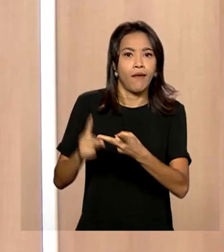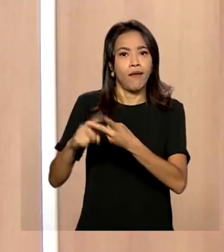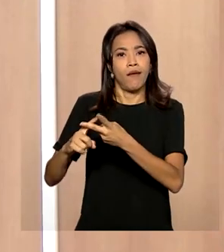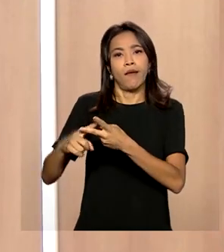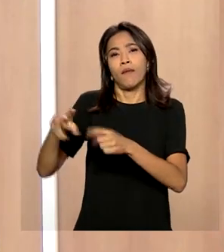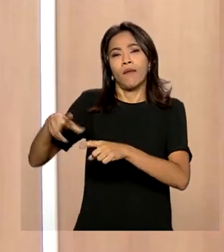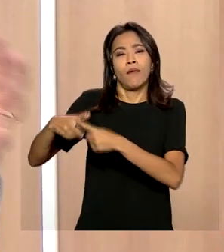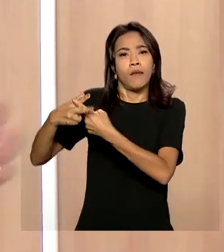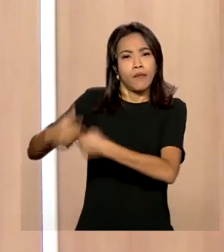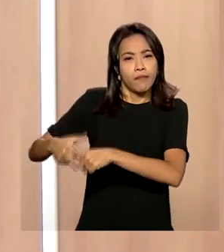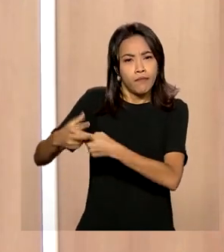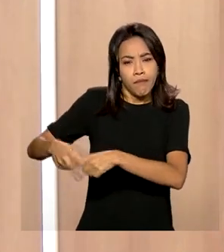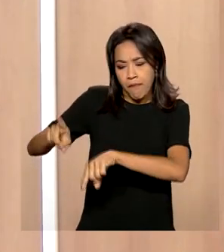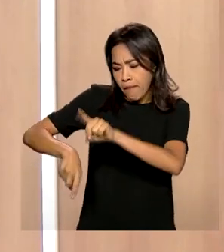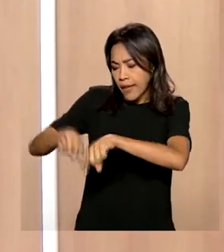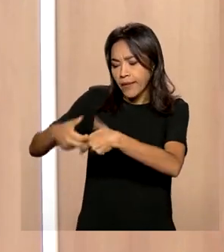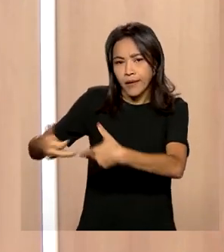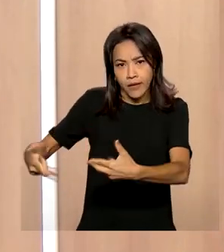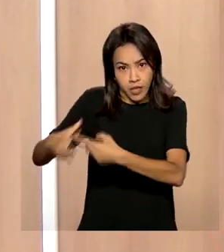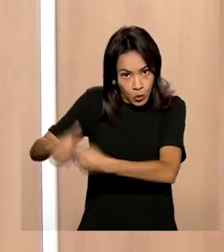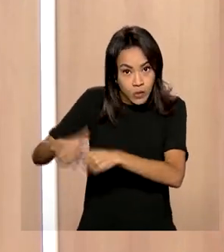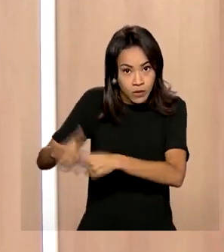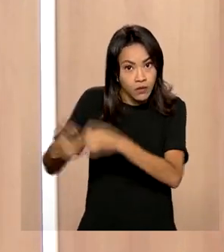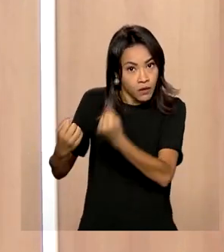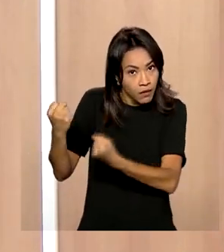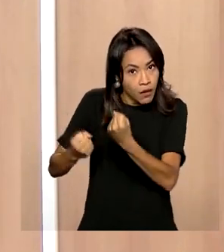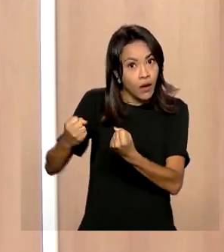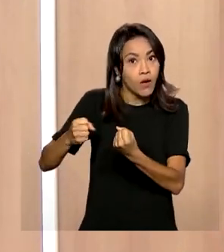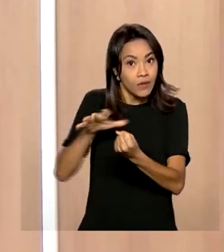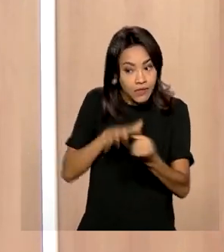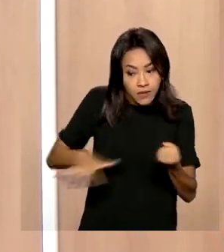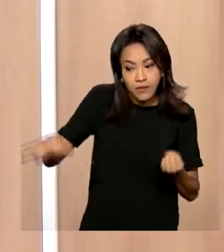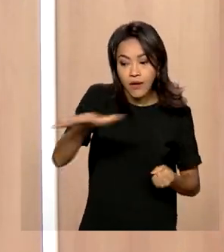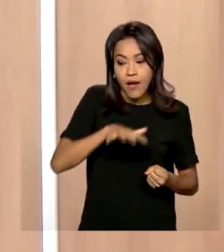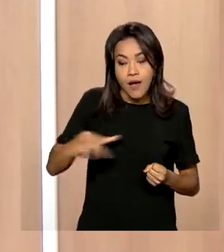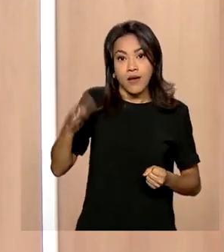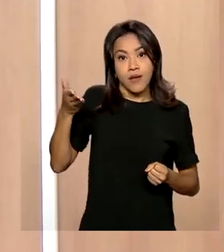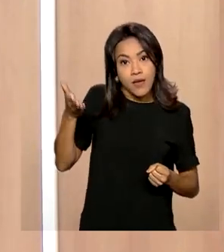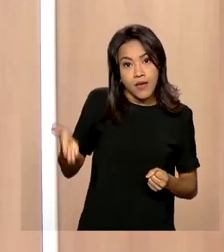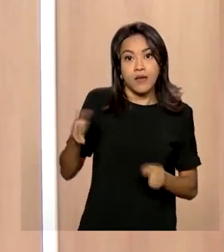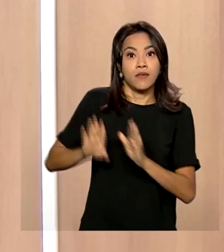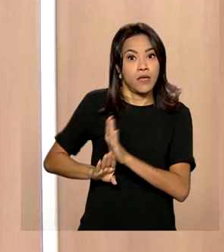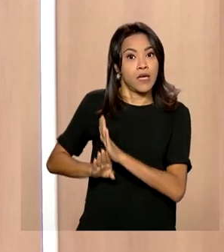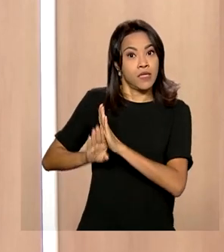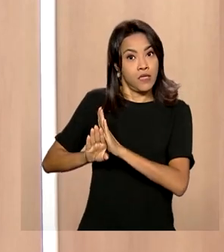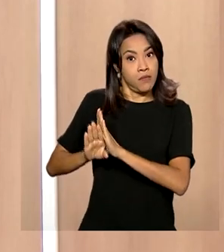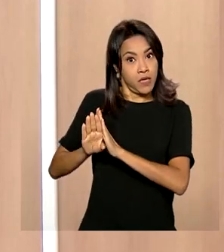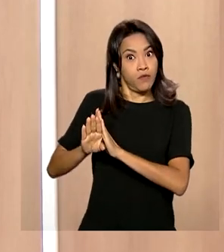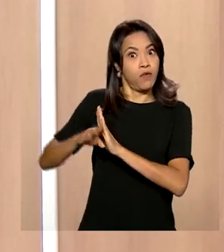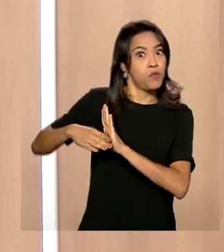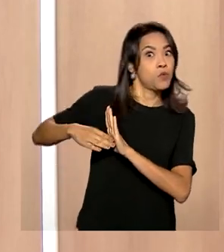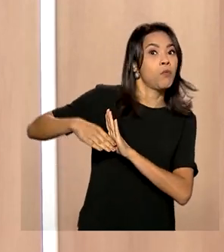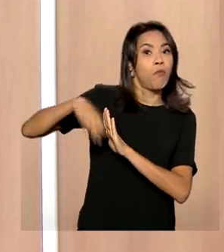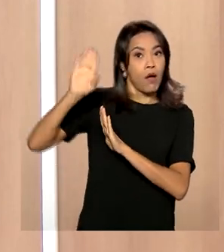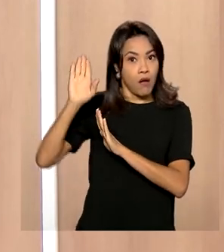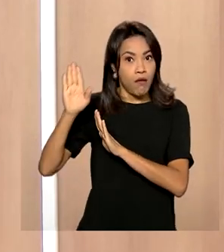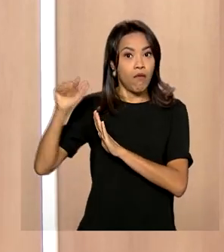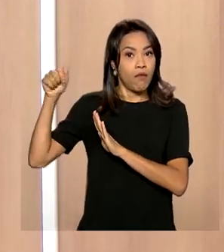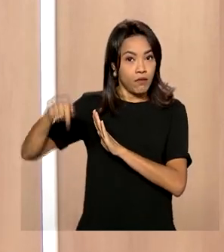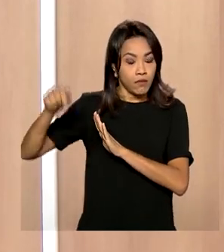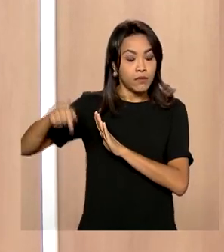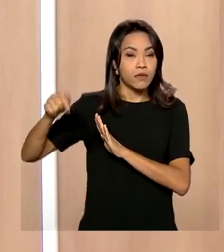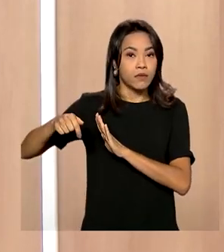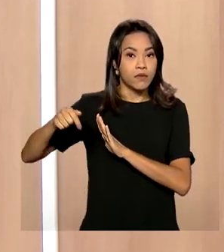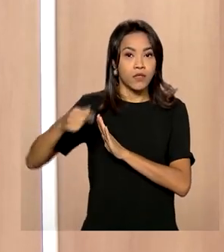automotivas e tudo que está relacionado a essa atividade, o crescimento ainda foi mais expressivo. A receita,